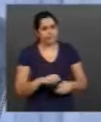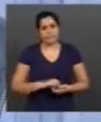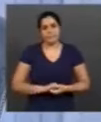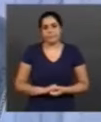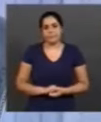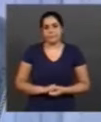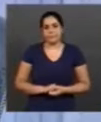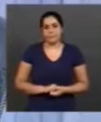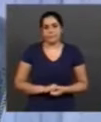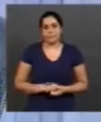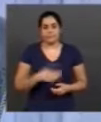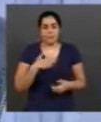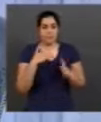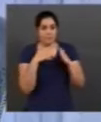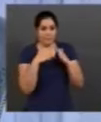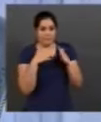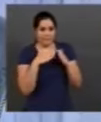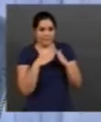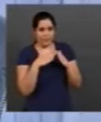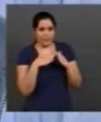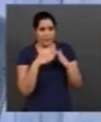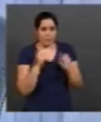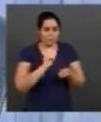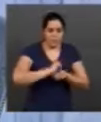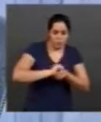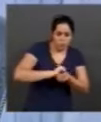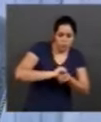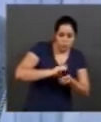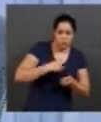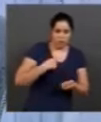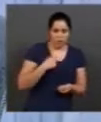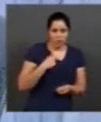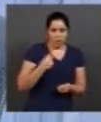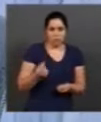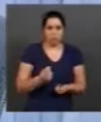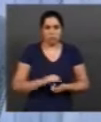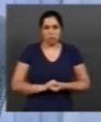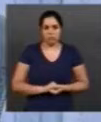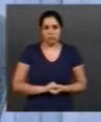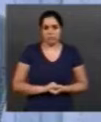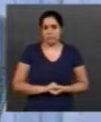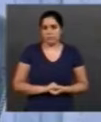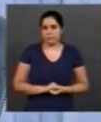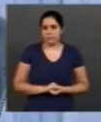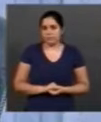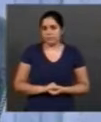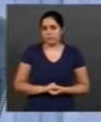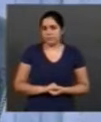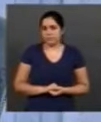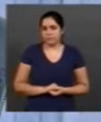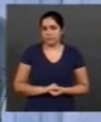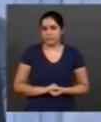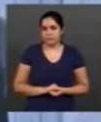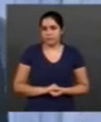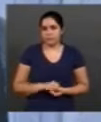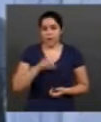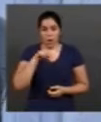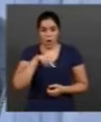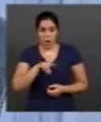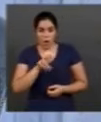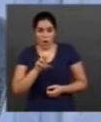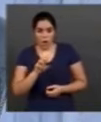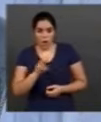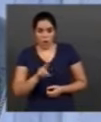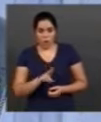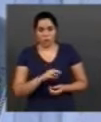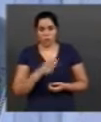Na minha casa, a gente tem o costume de lavar a roupa. A Organização das Nações Unidas, ONU, divulgou por meio de